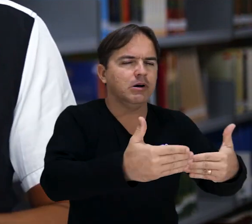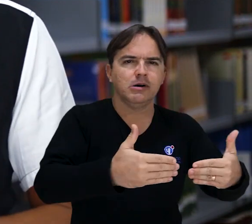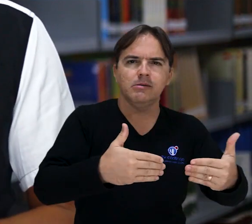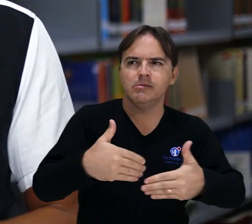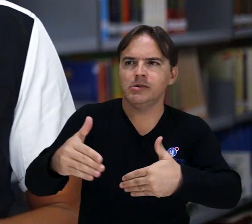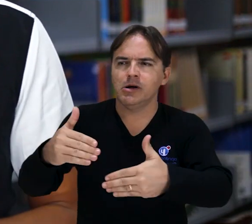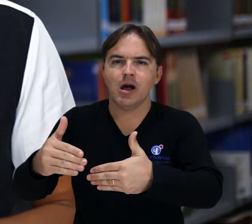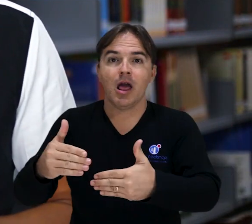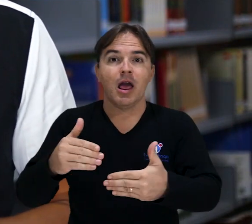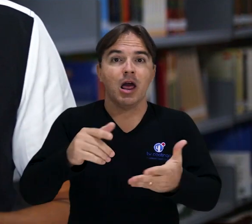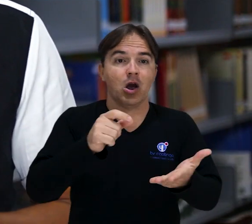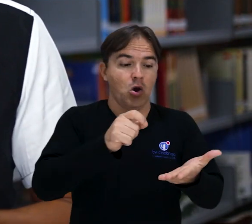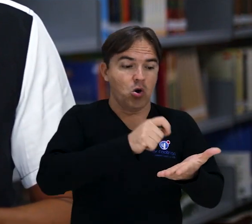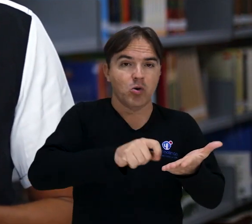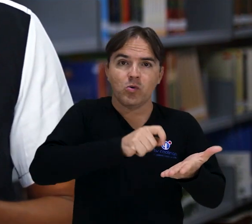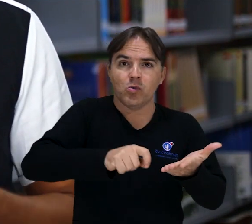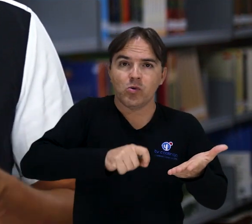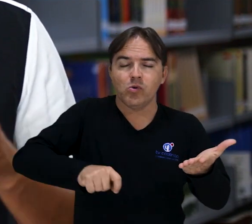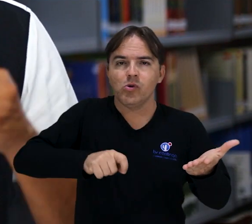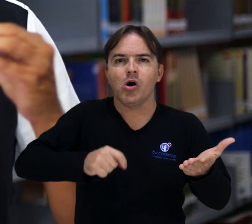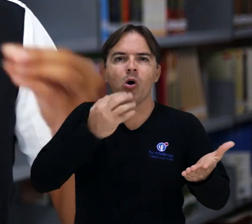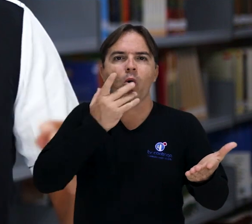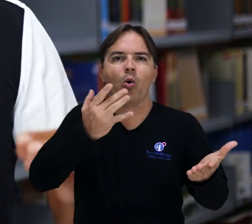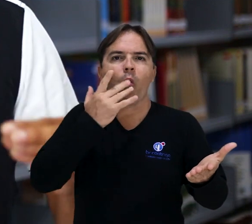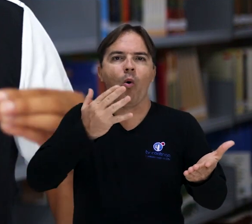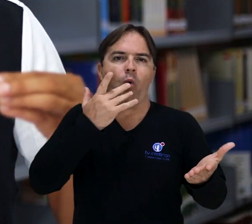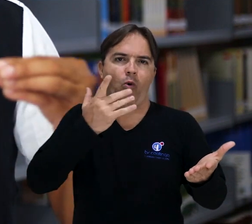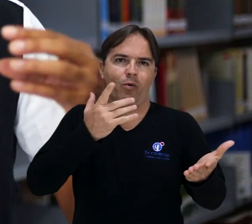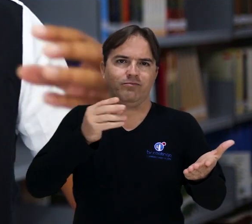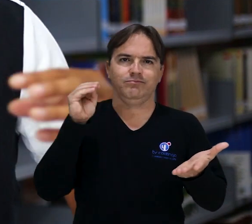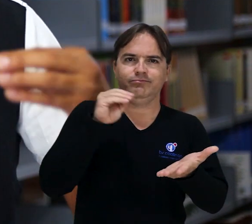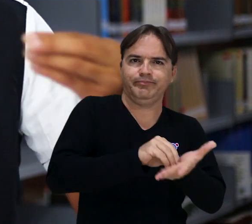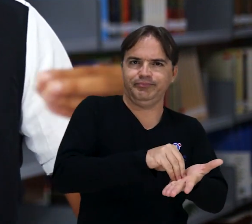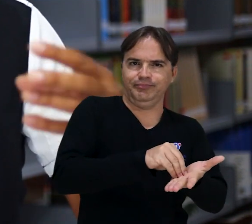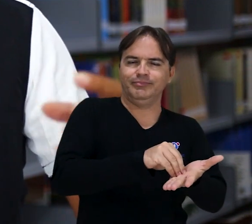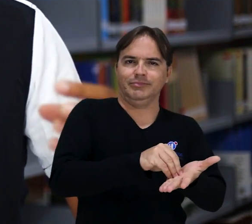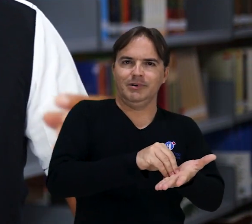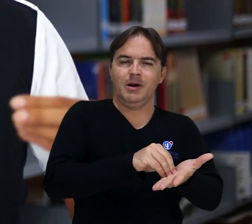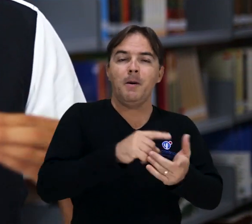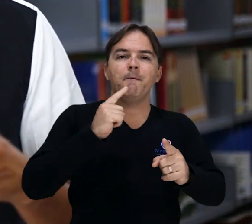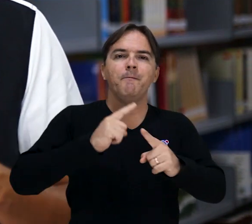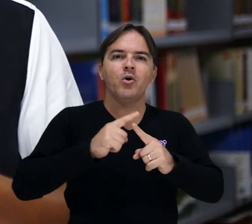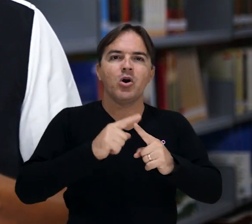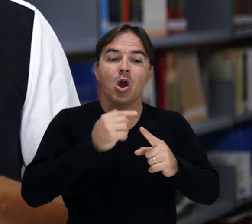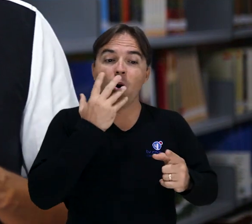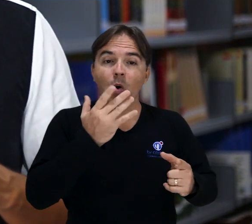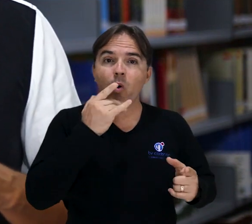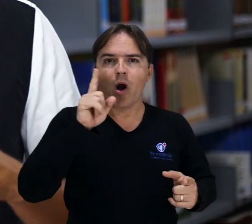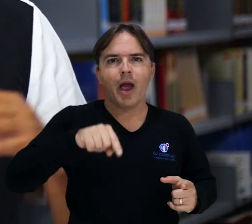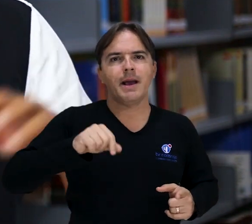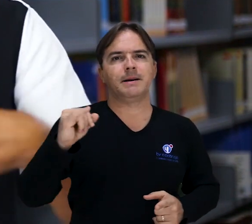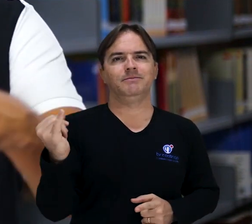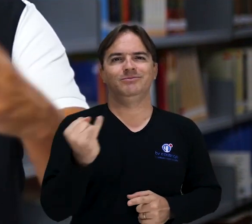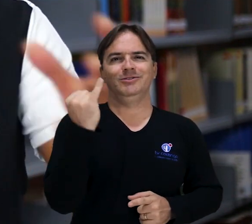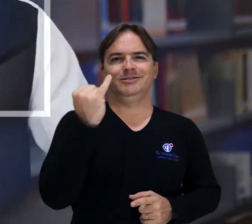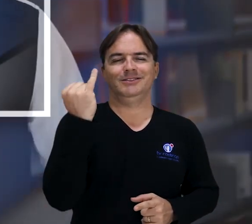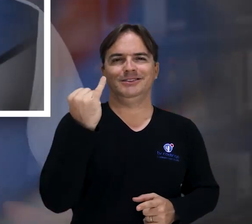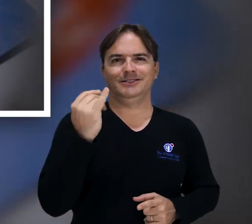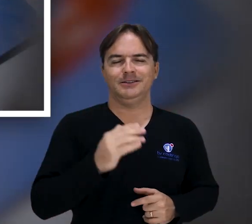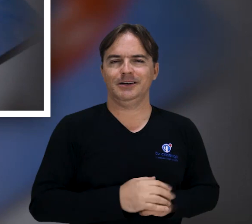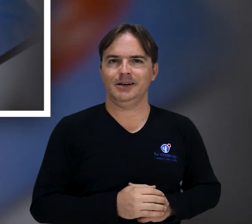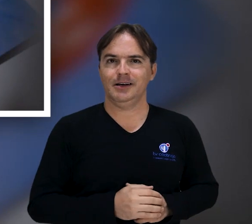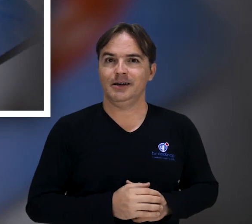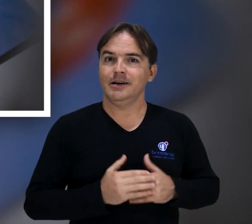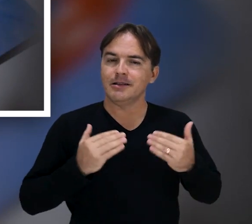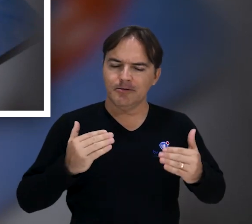resistendo pela cor. Então, a cor tem para ela uma importância muito grande. E no decorrer